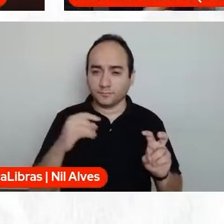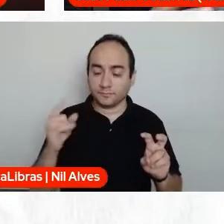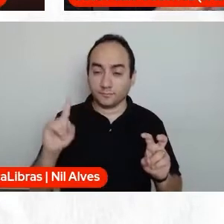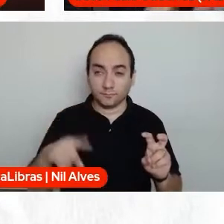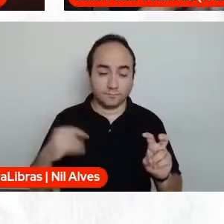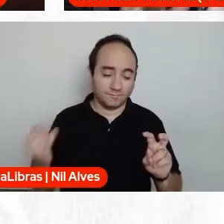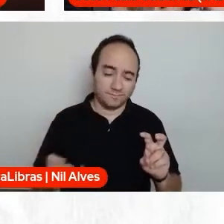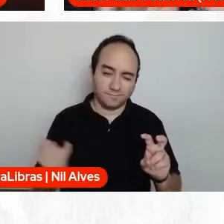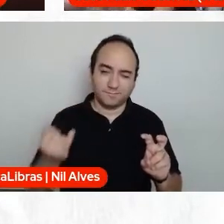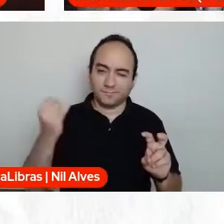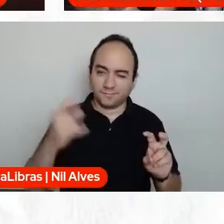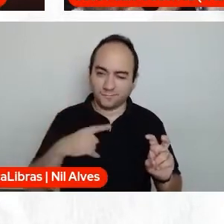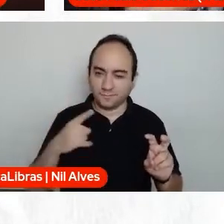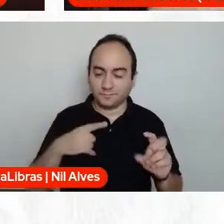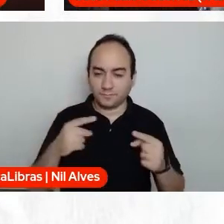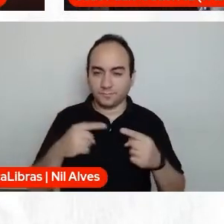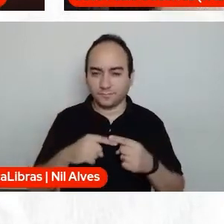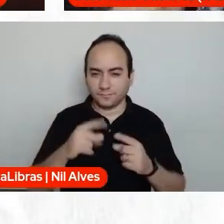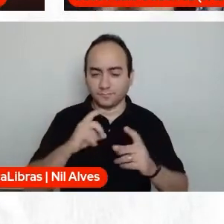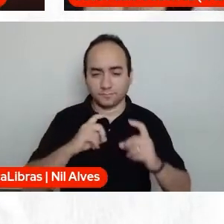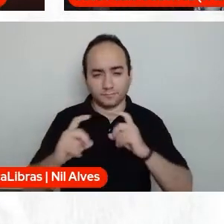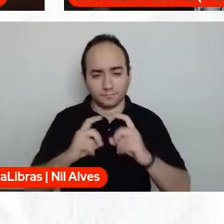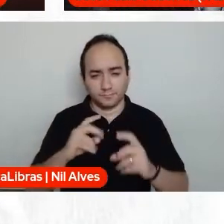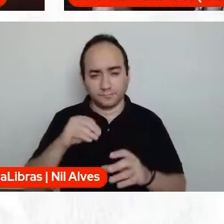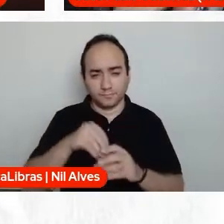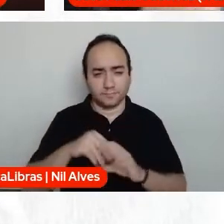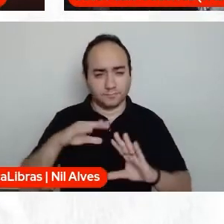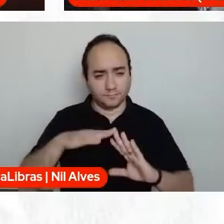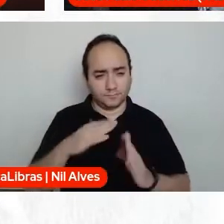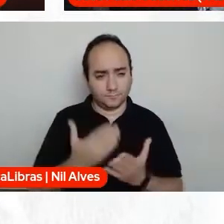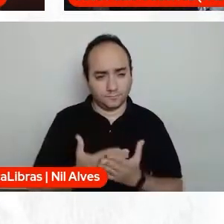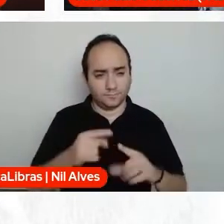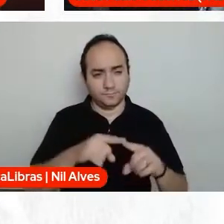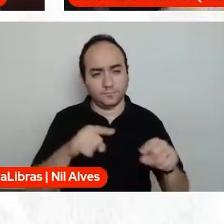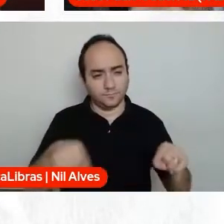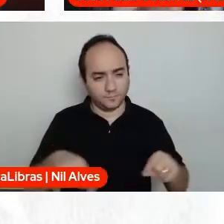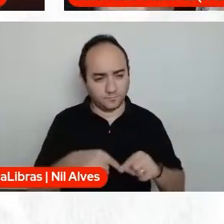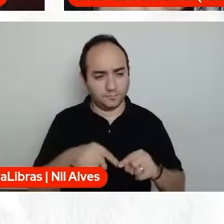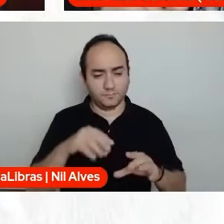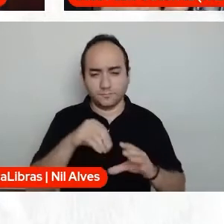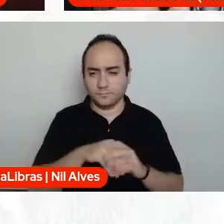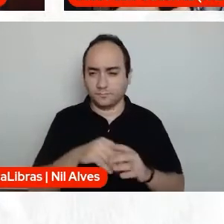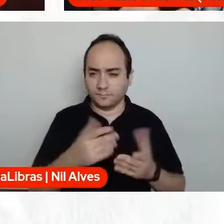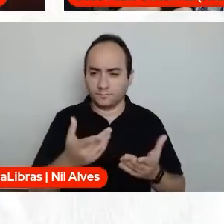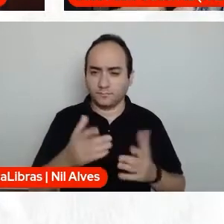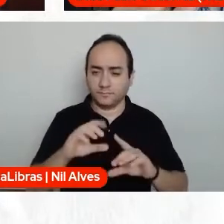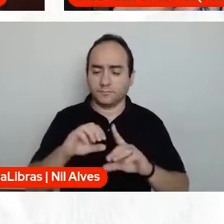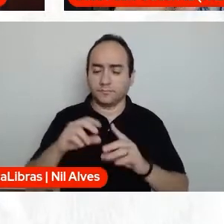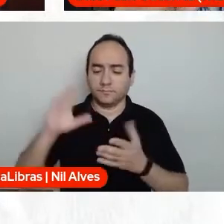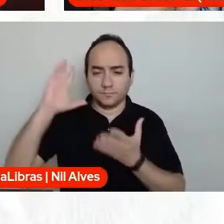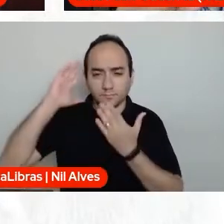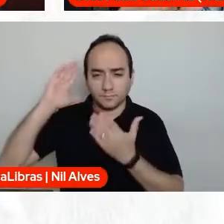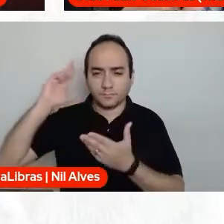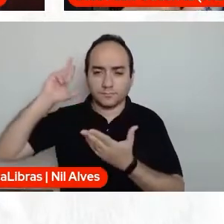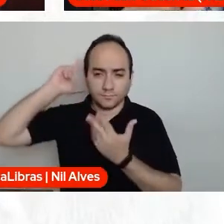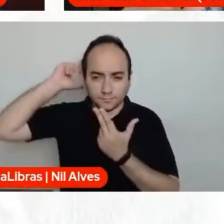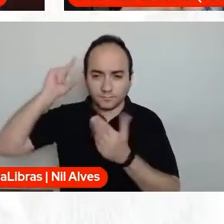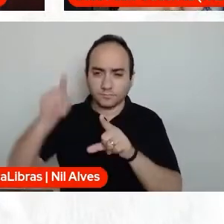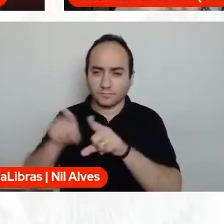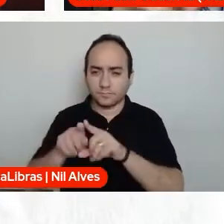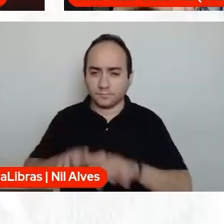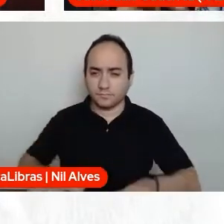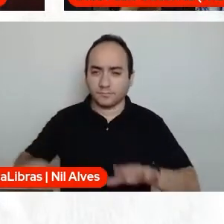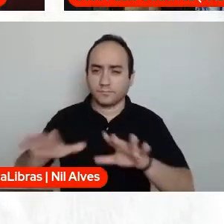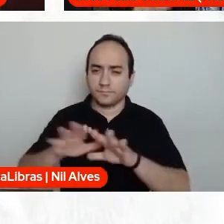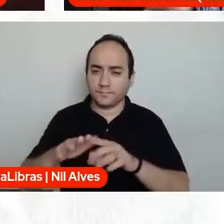imprescindível para se discutir numa escola, numa sala de aula, num assentamento, numa comunidade indígena, né? Então, isso